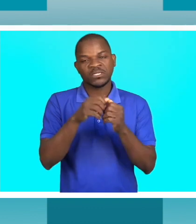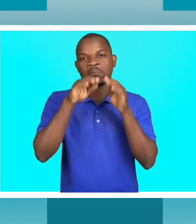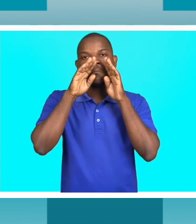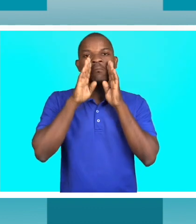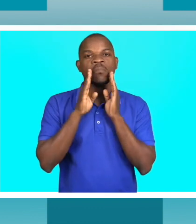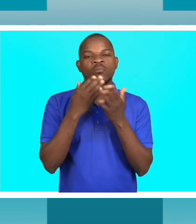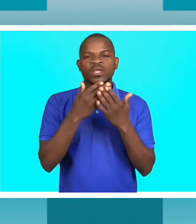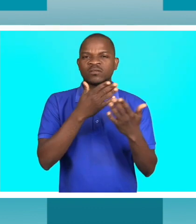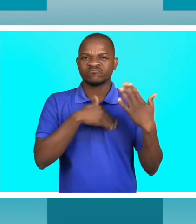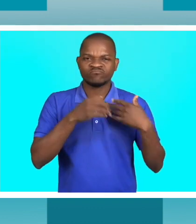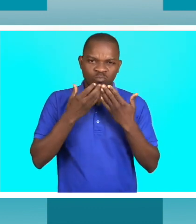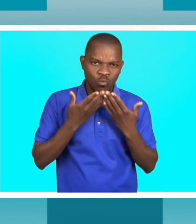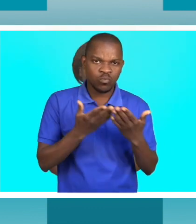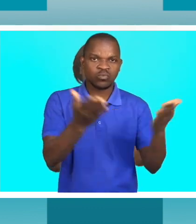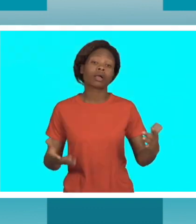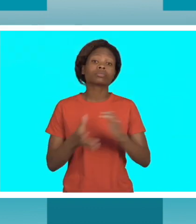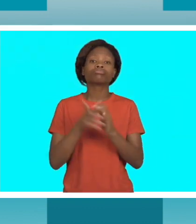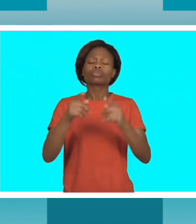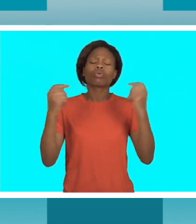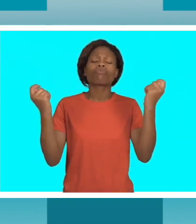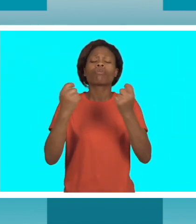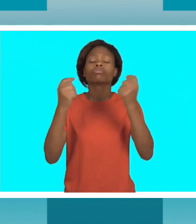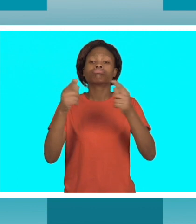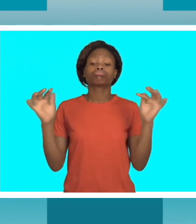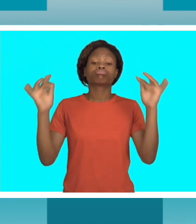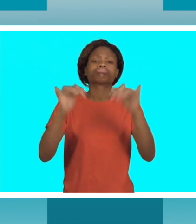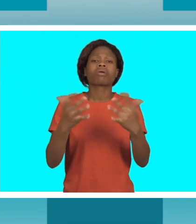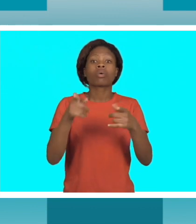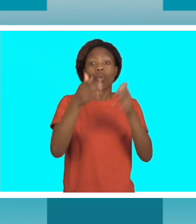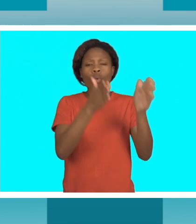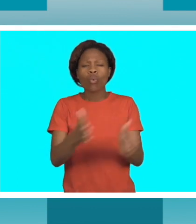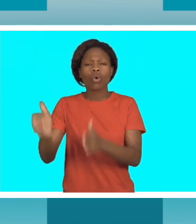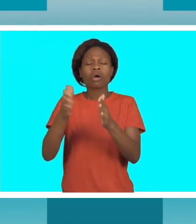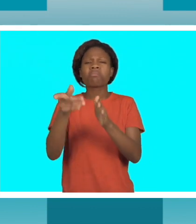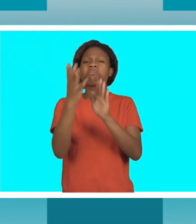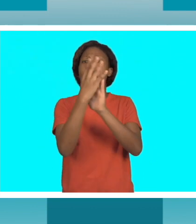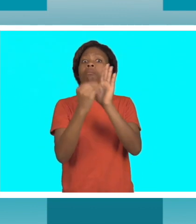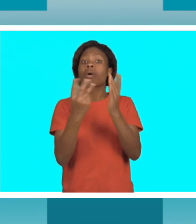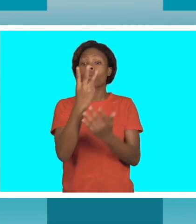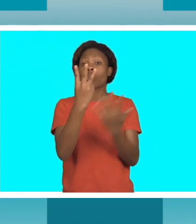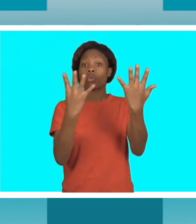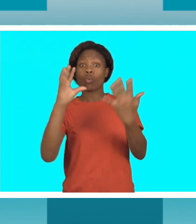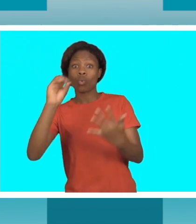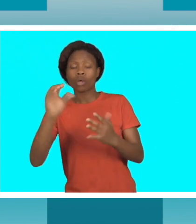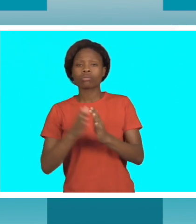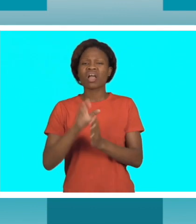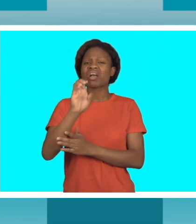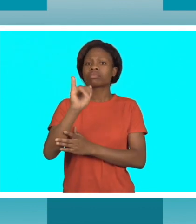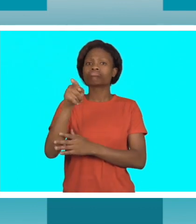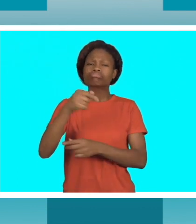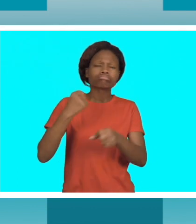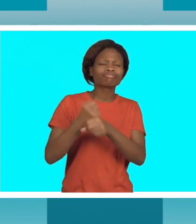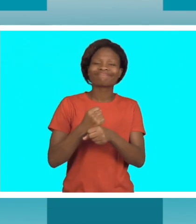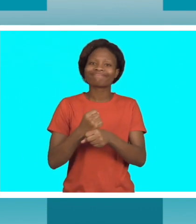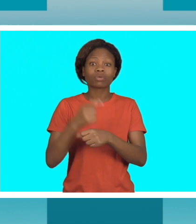porque a minha intenção é dar margira a todos. O evento, organizado pela editora 3090, em parceria com a EI,